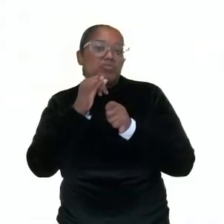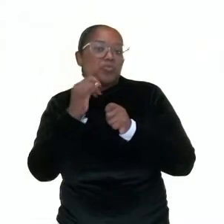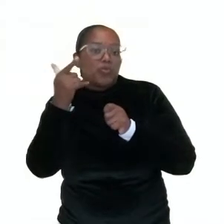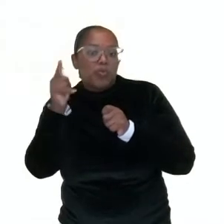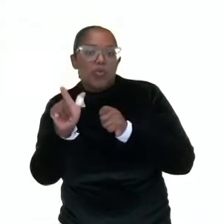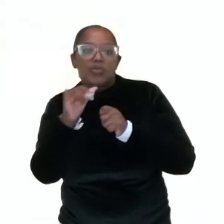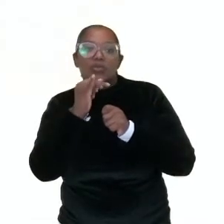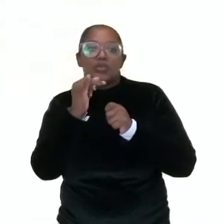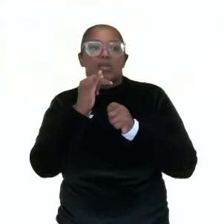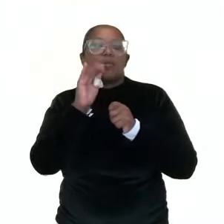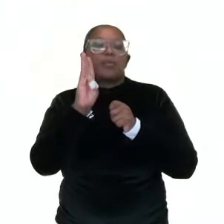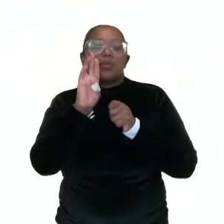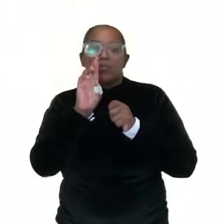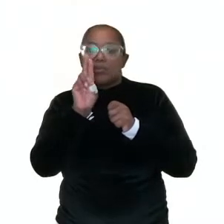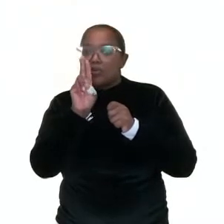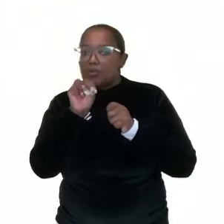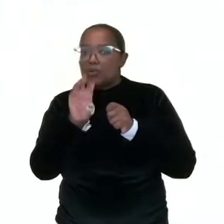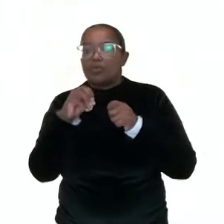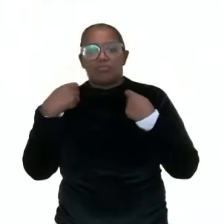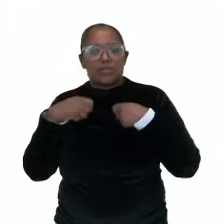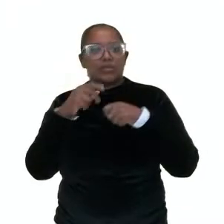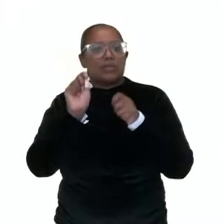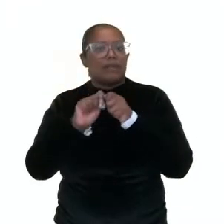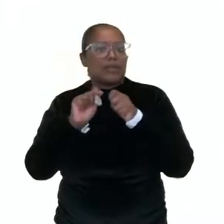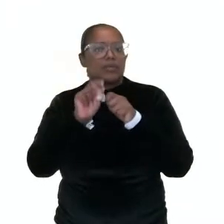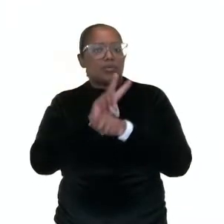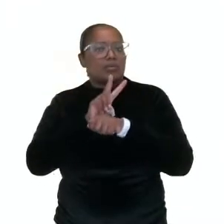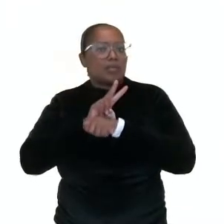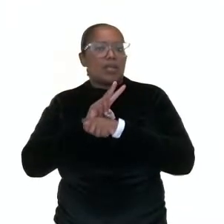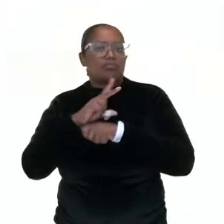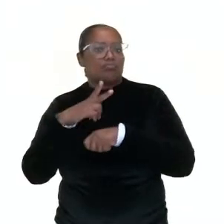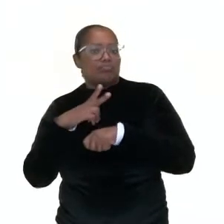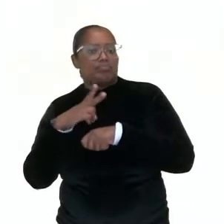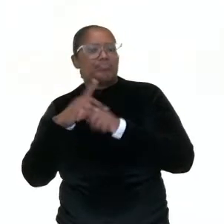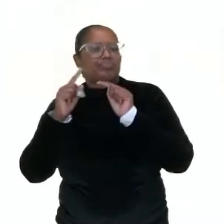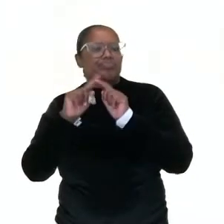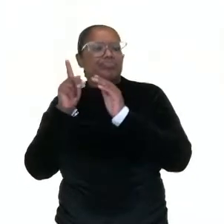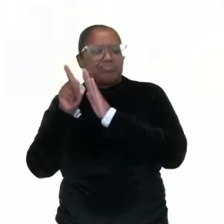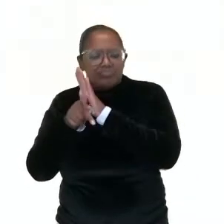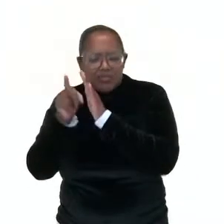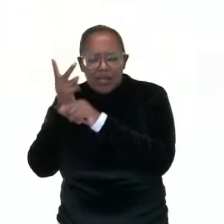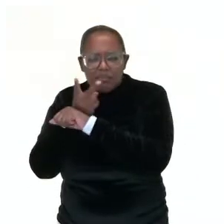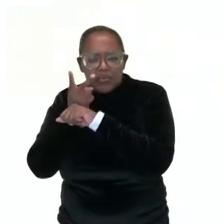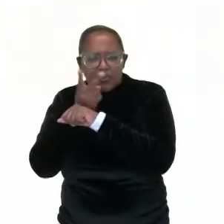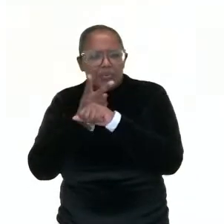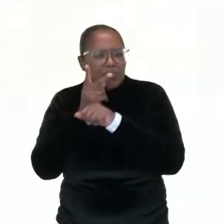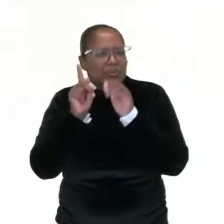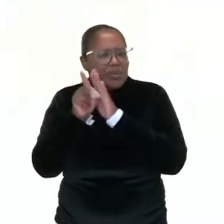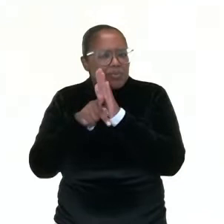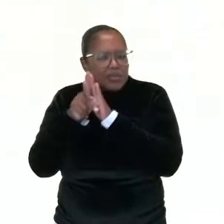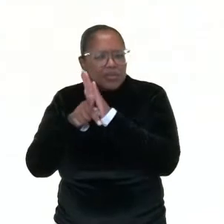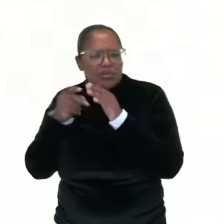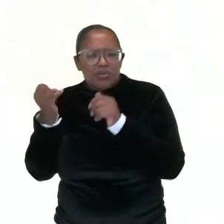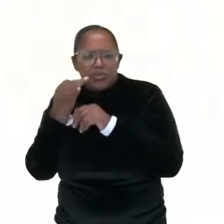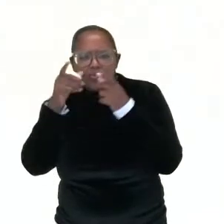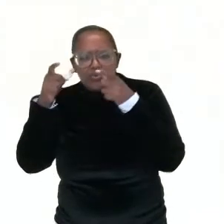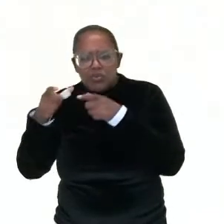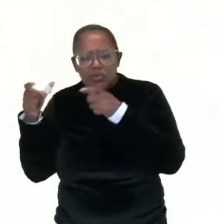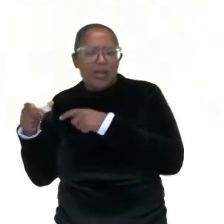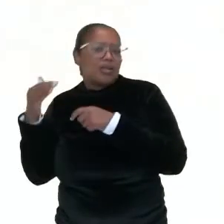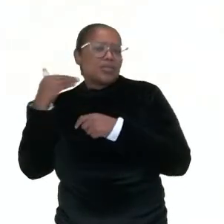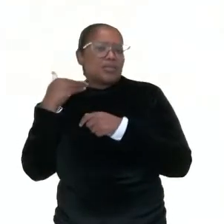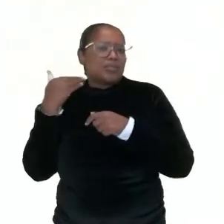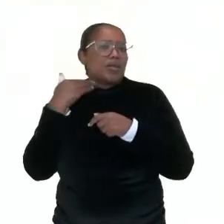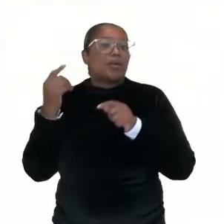Bruno precisa fazer um empréstimo pessoal. Para isso, pesquisou algumas instituições financeiras e decidiu pela que